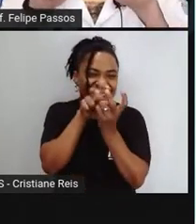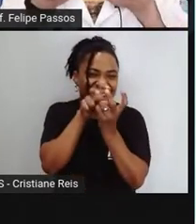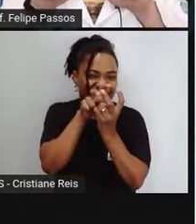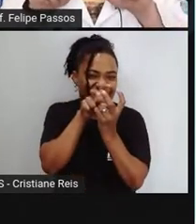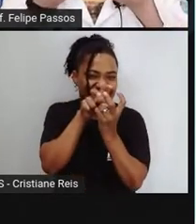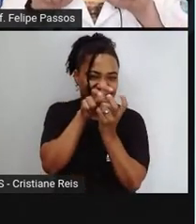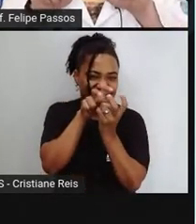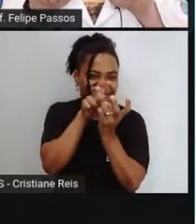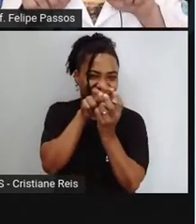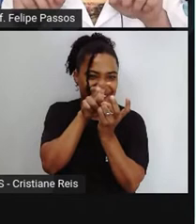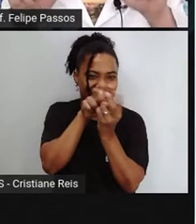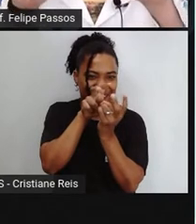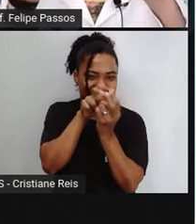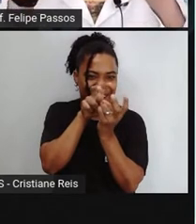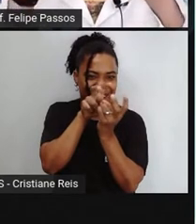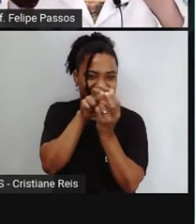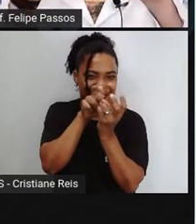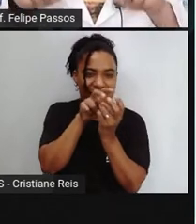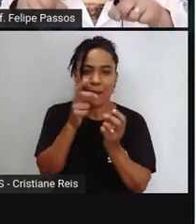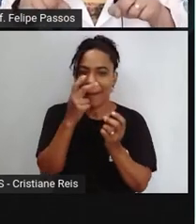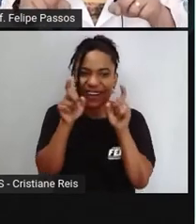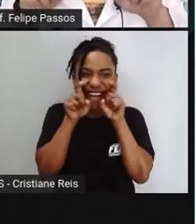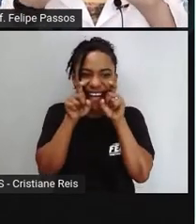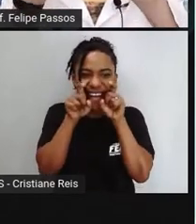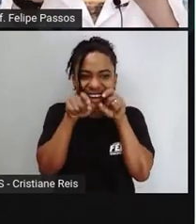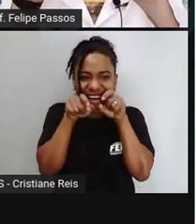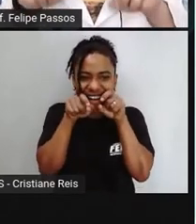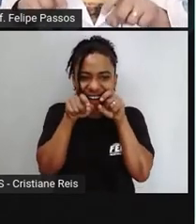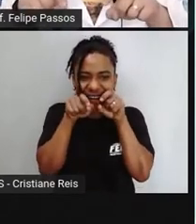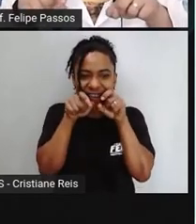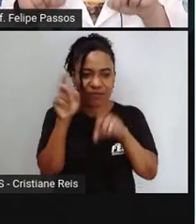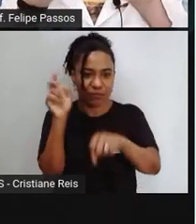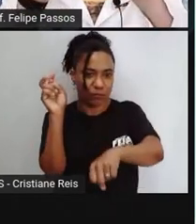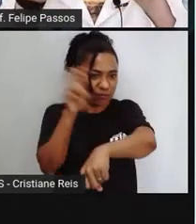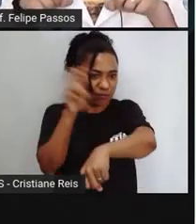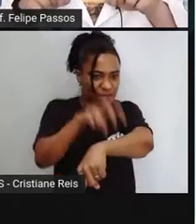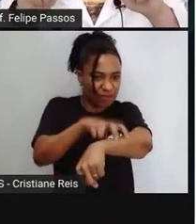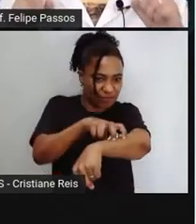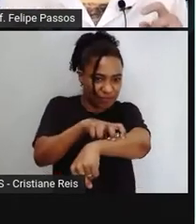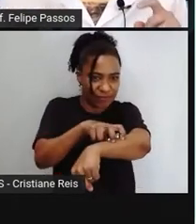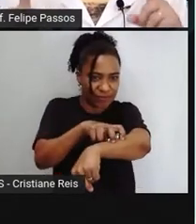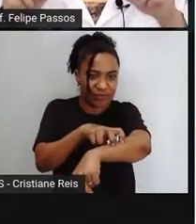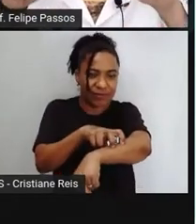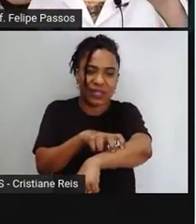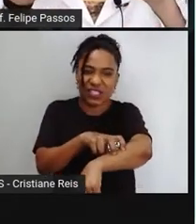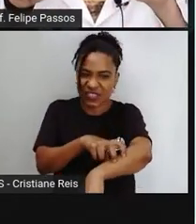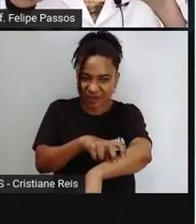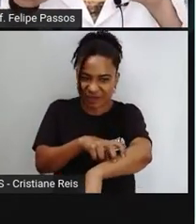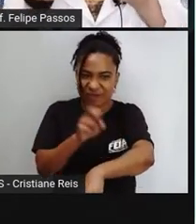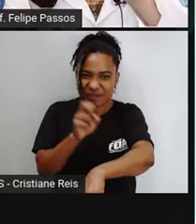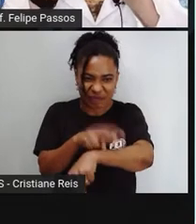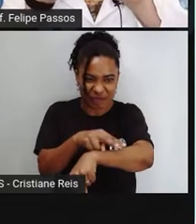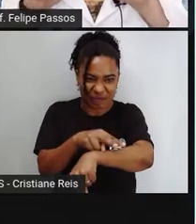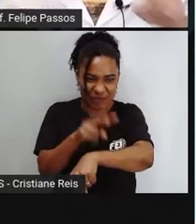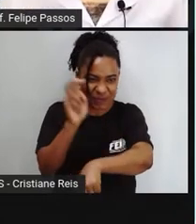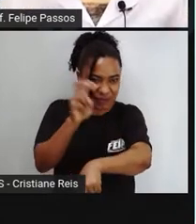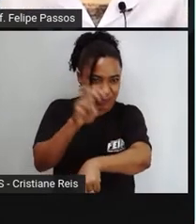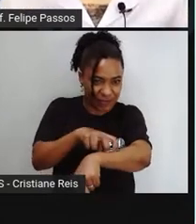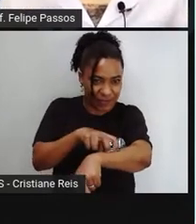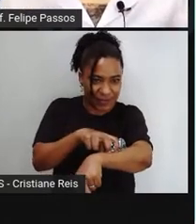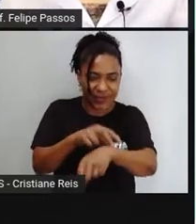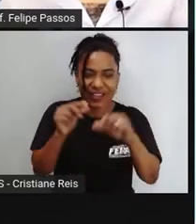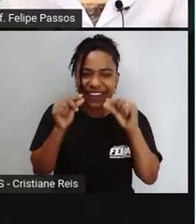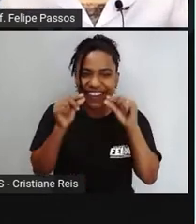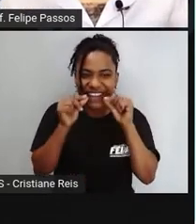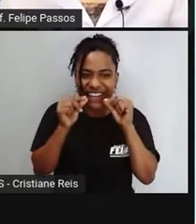tem na frente, perto da boca. E aí, ela injeta o veneno por essas duas quelíceras, duas agulhinhas que ela tem